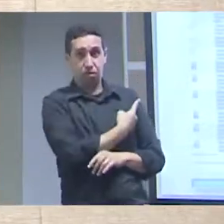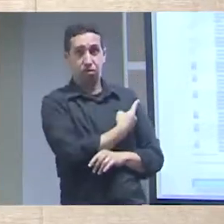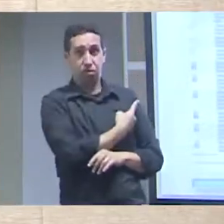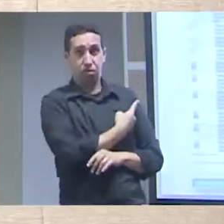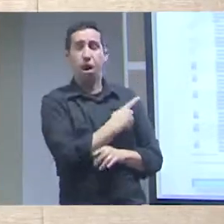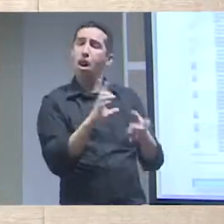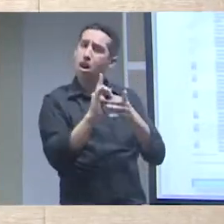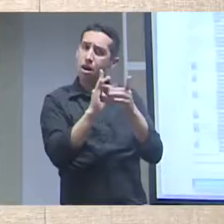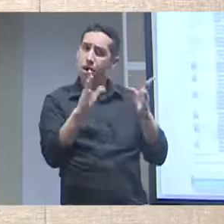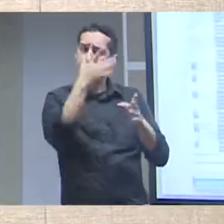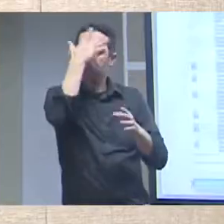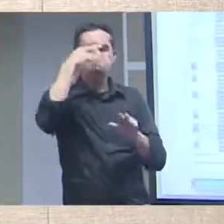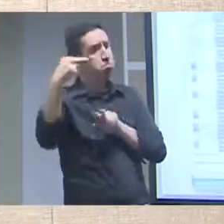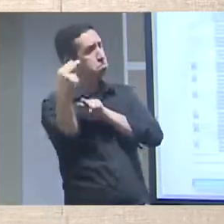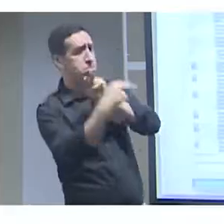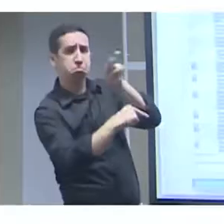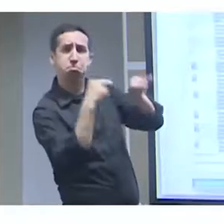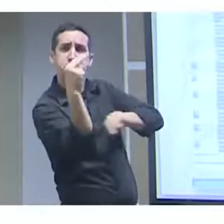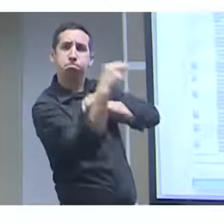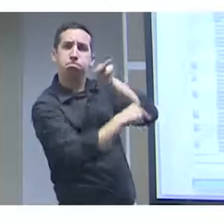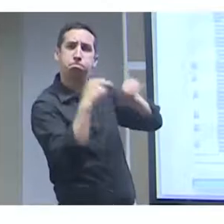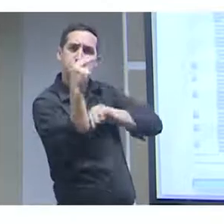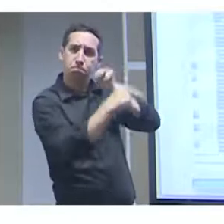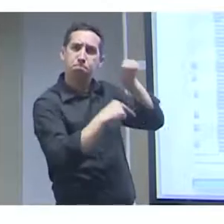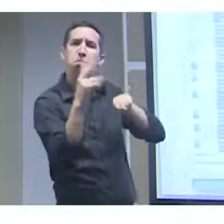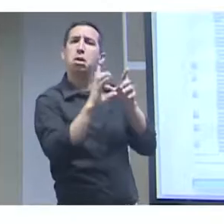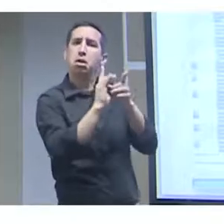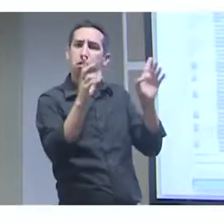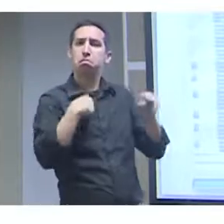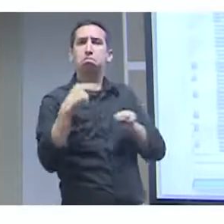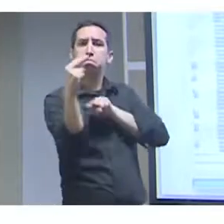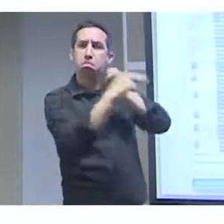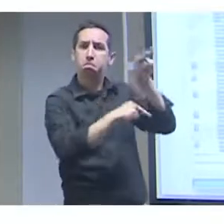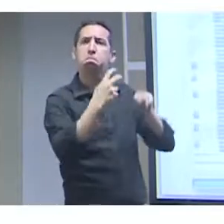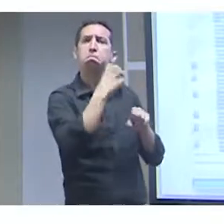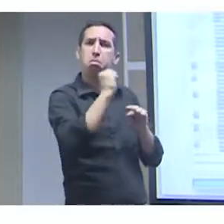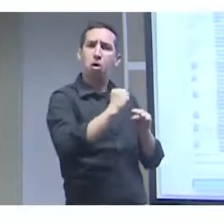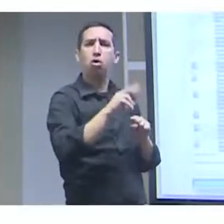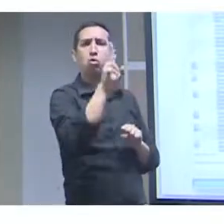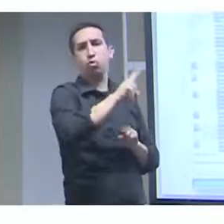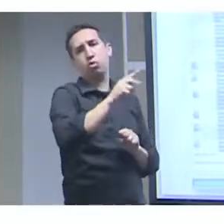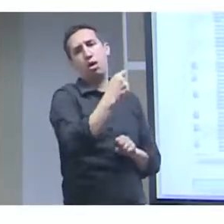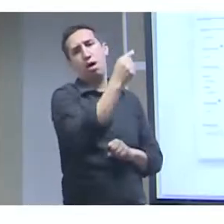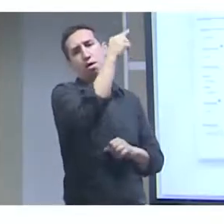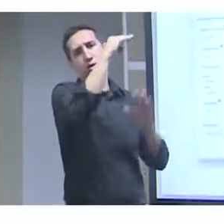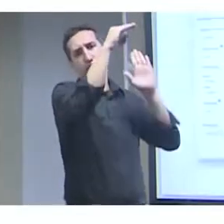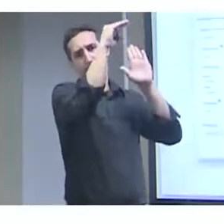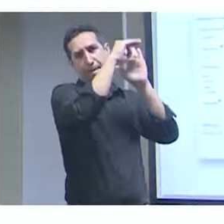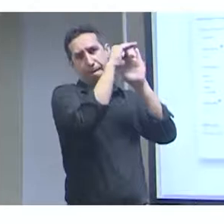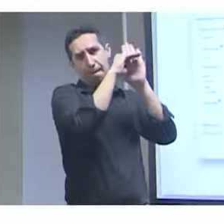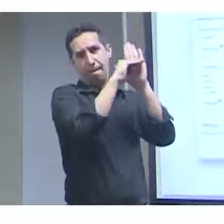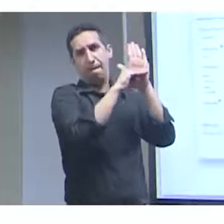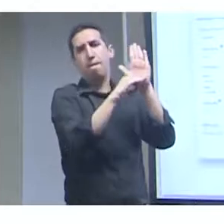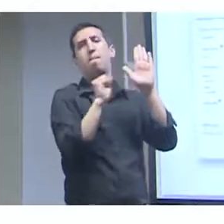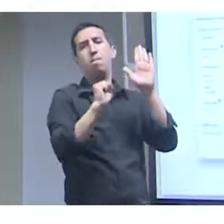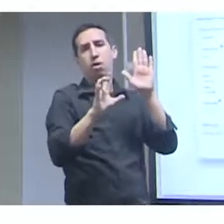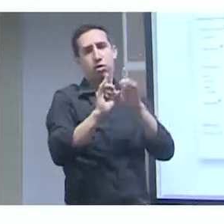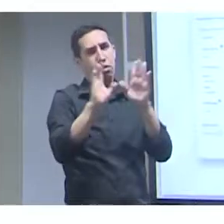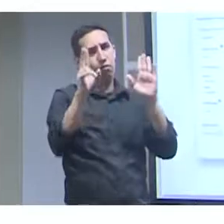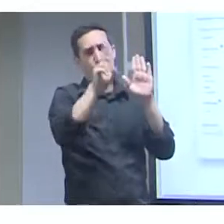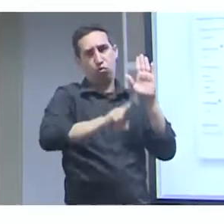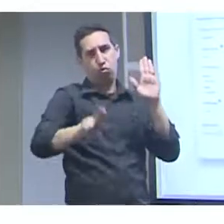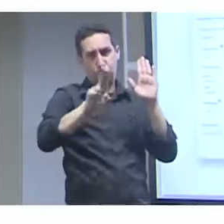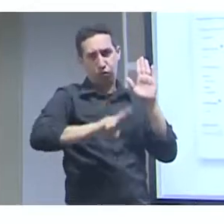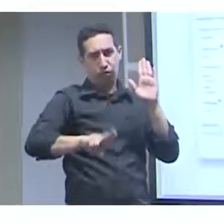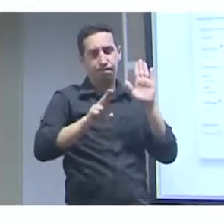ela publica e nós publicamos dados de coleções científicas num formato também específico que é o Darwin Core e